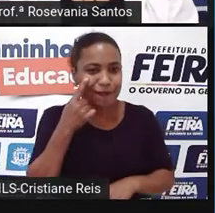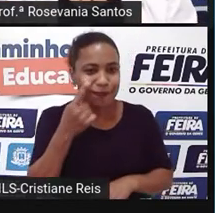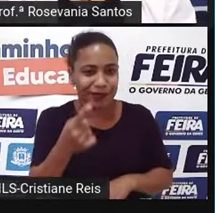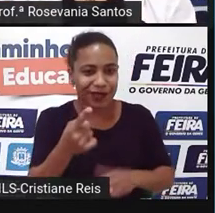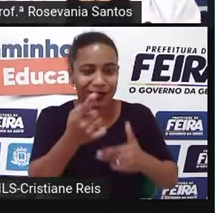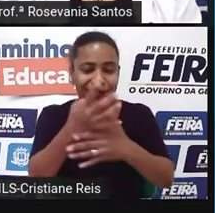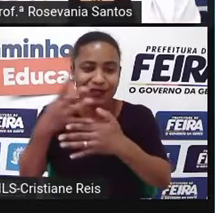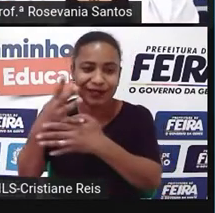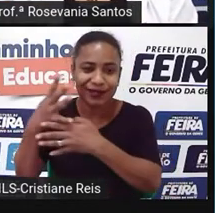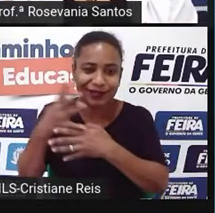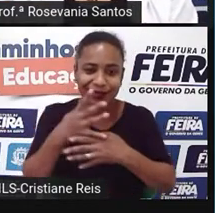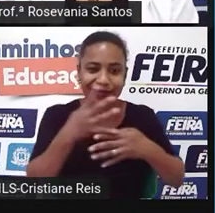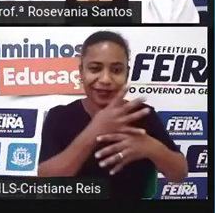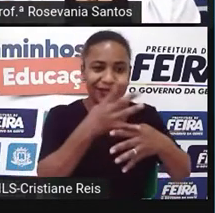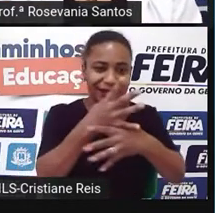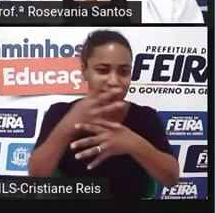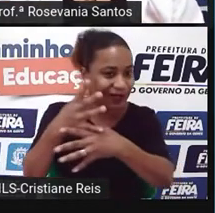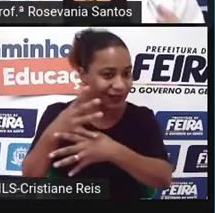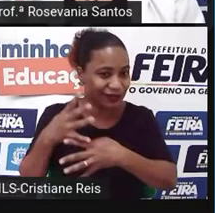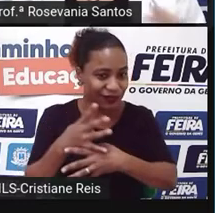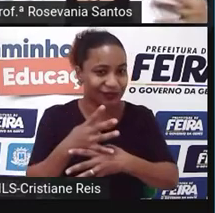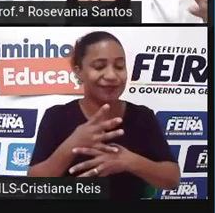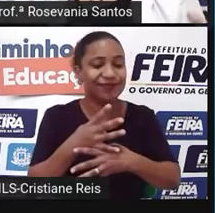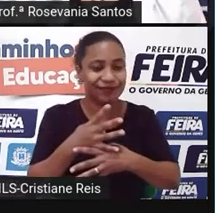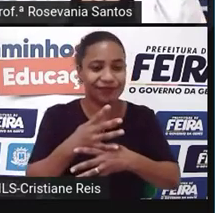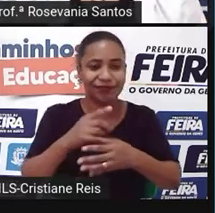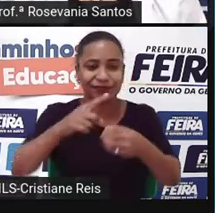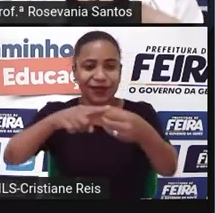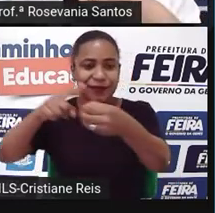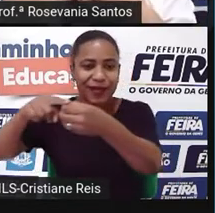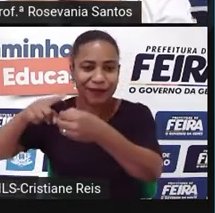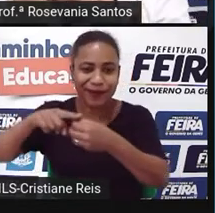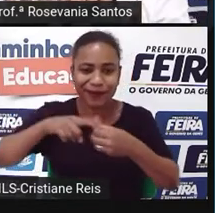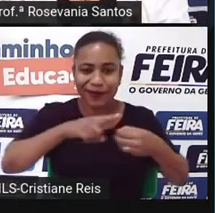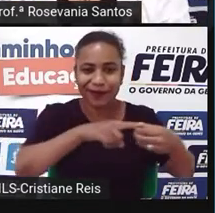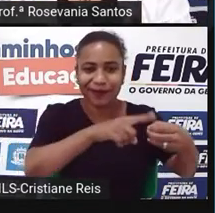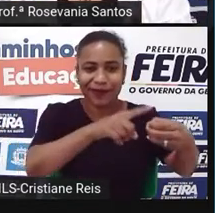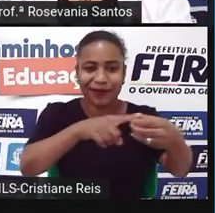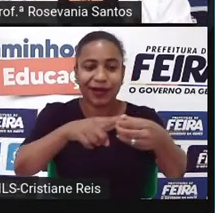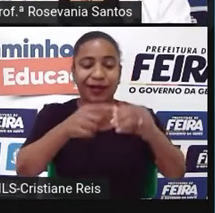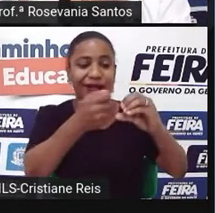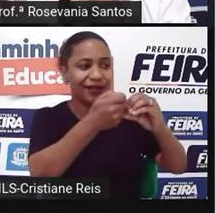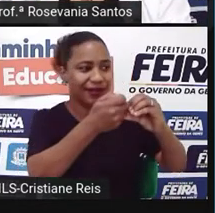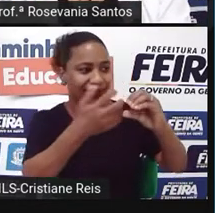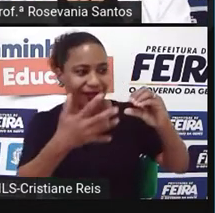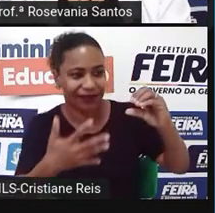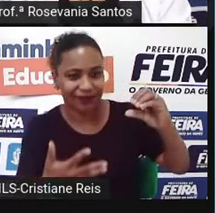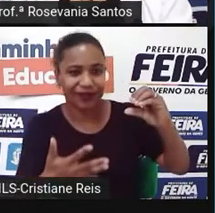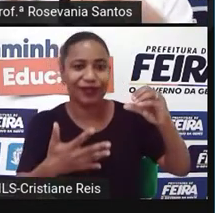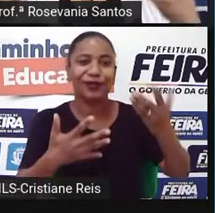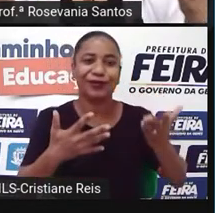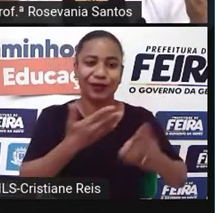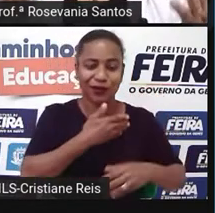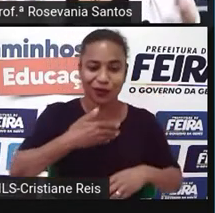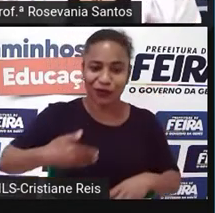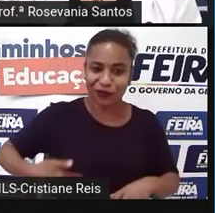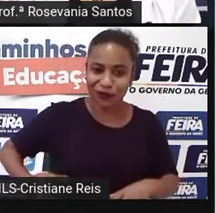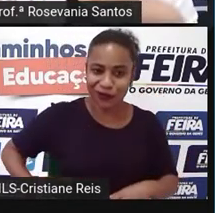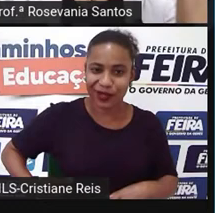cidades aí nesse espaço. Então, cada cidadezinha dessa tem suas características de governo,